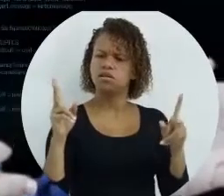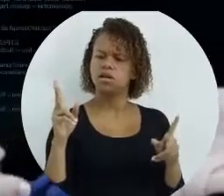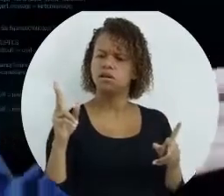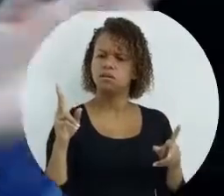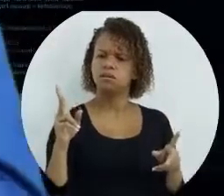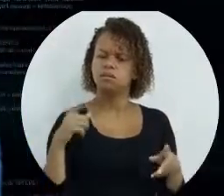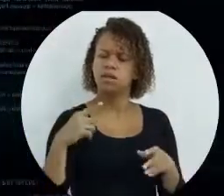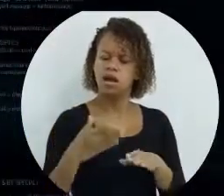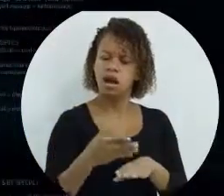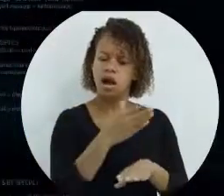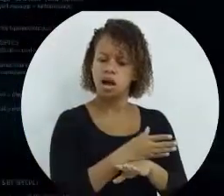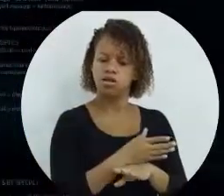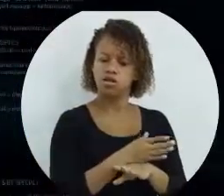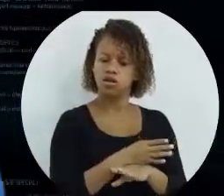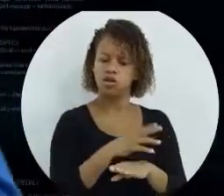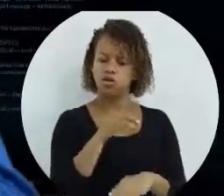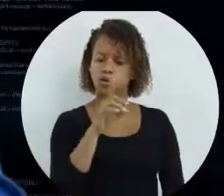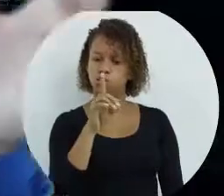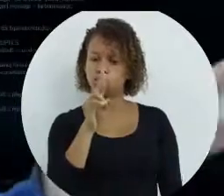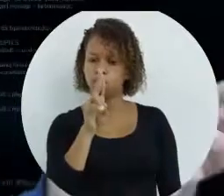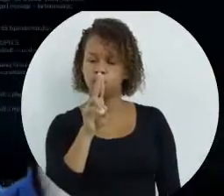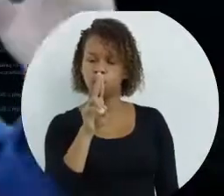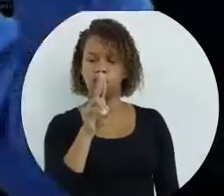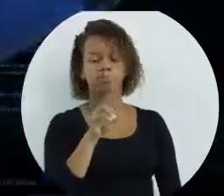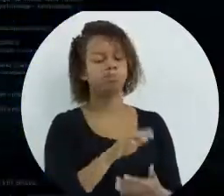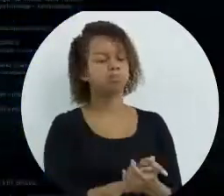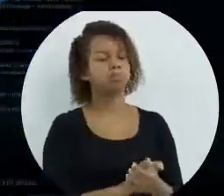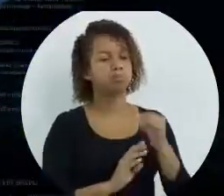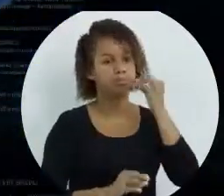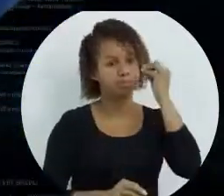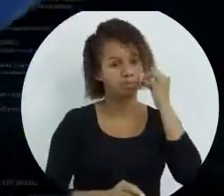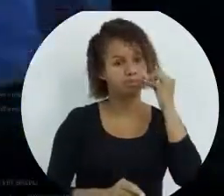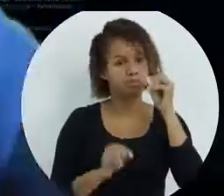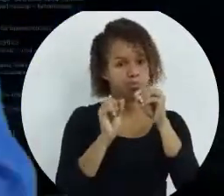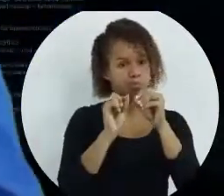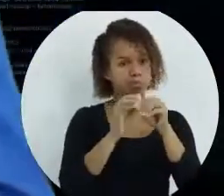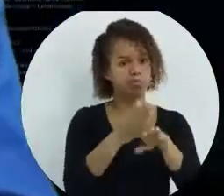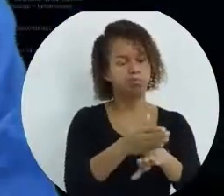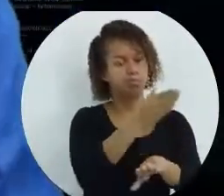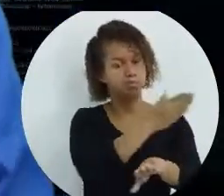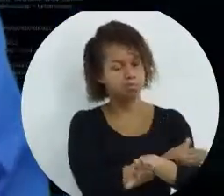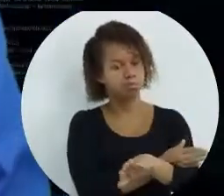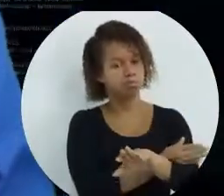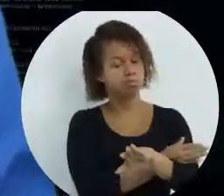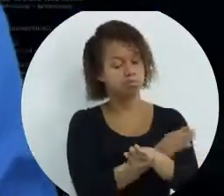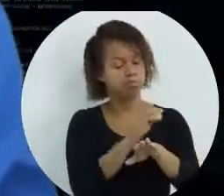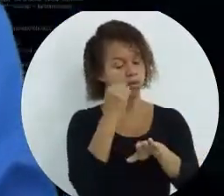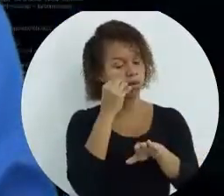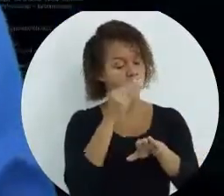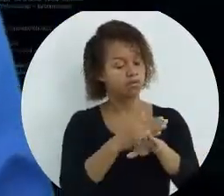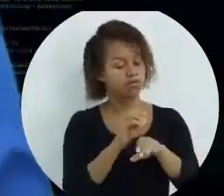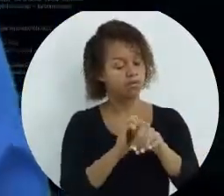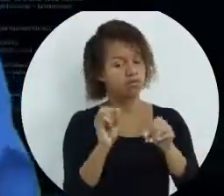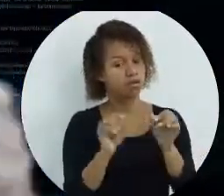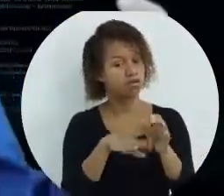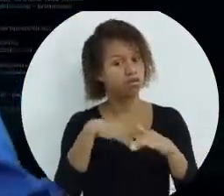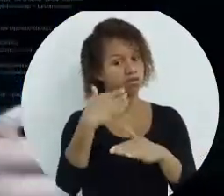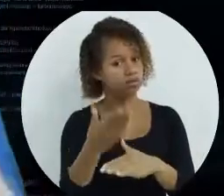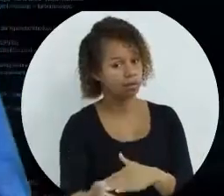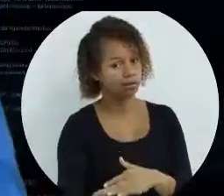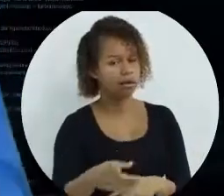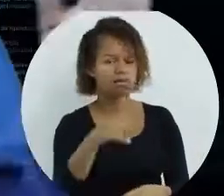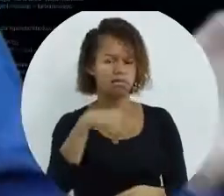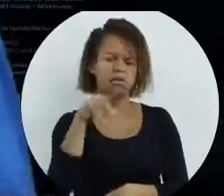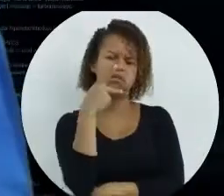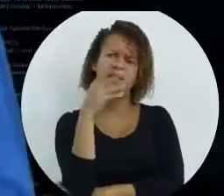antes, para o do while? No while, o teste é feito antes, e no do while, o teste é feito no final. Aí você